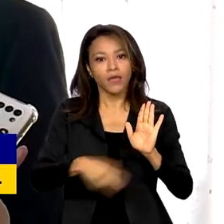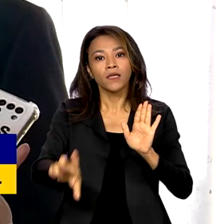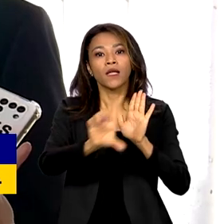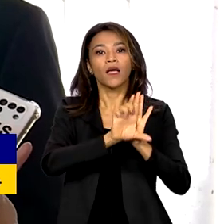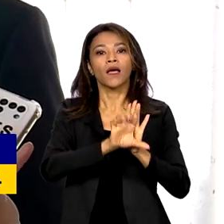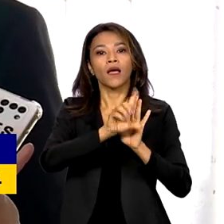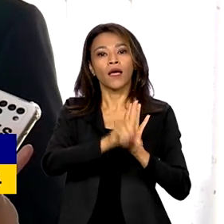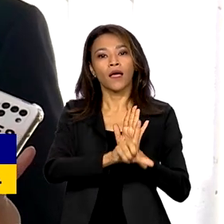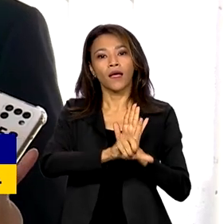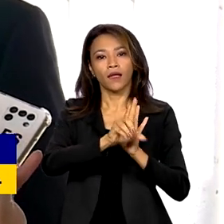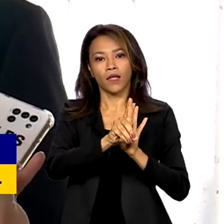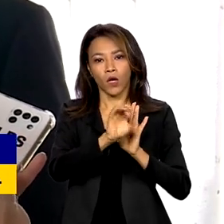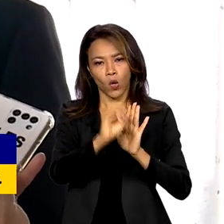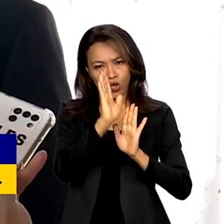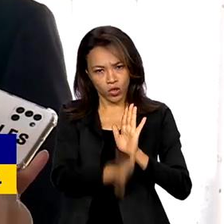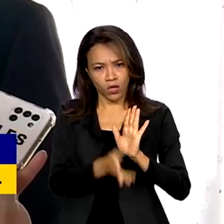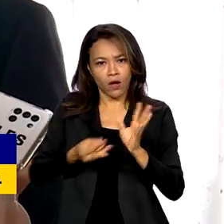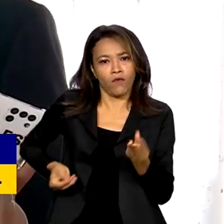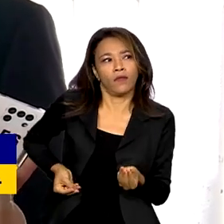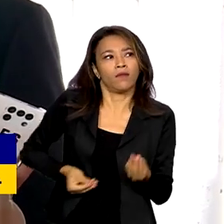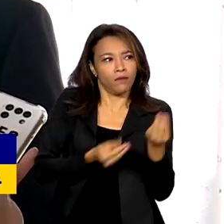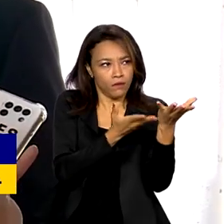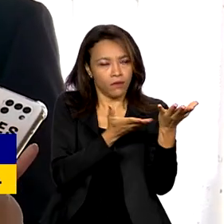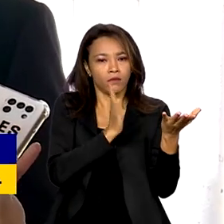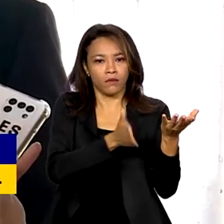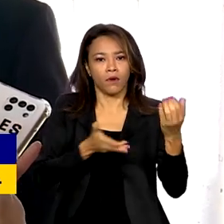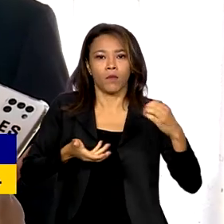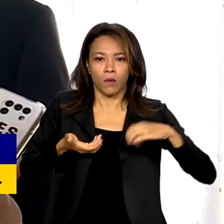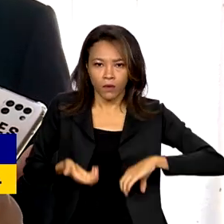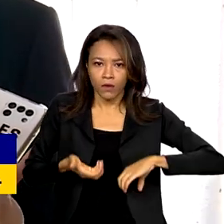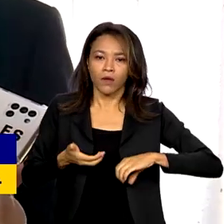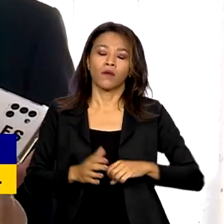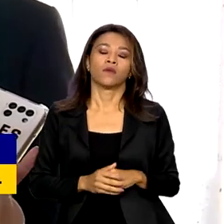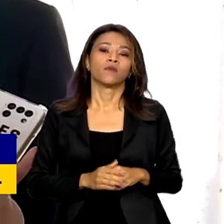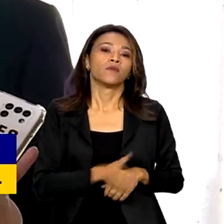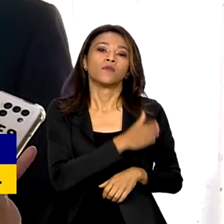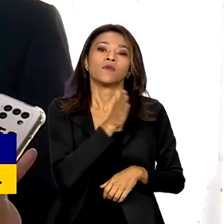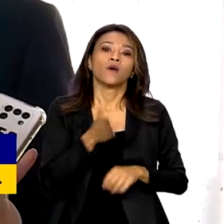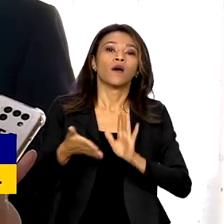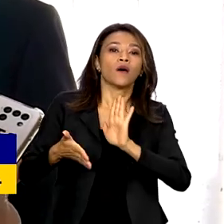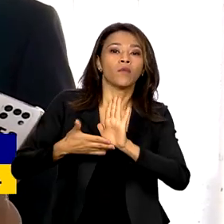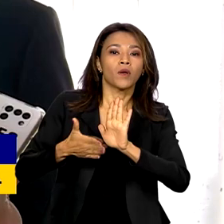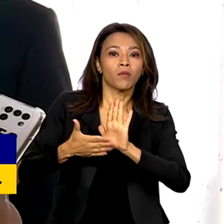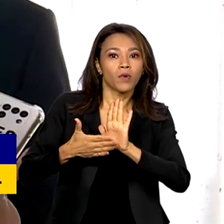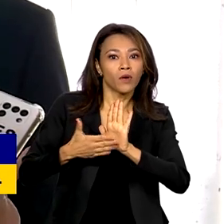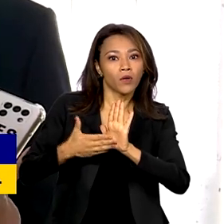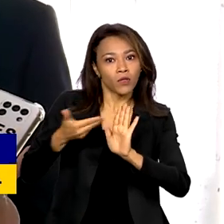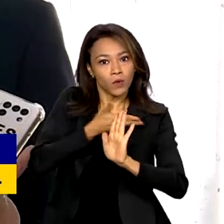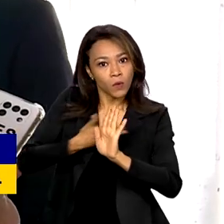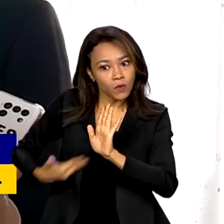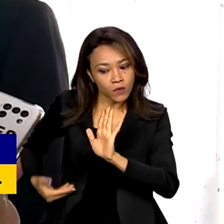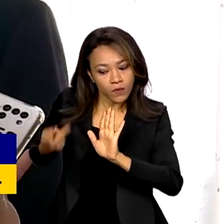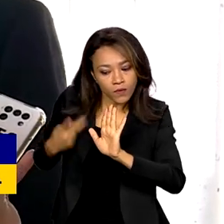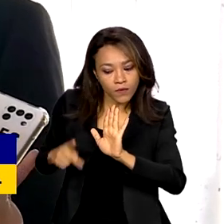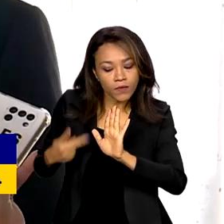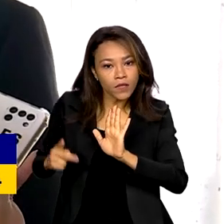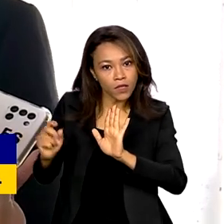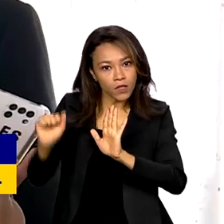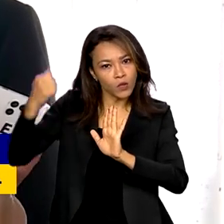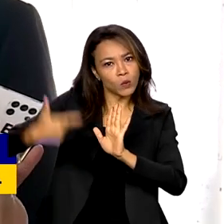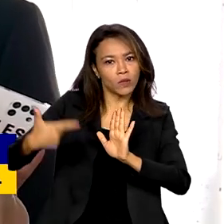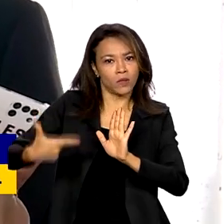LDOC já foi entregue ao Congresso Nacional, para a proposta do orçamento que o governo deve entregar no